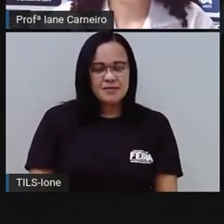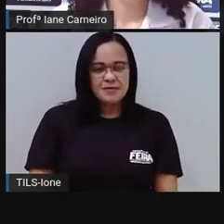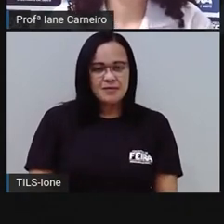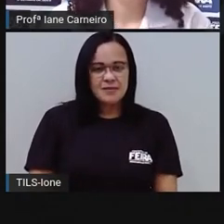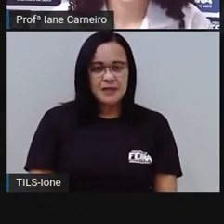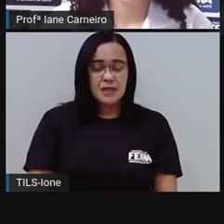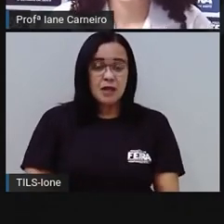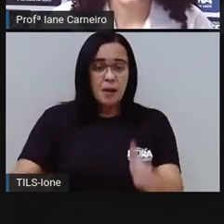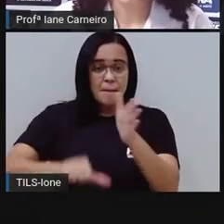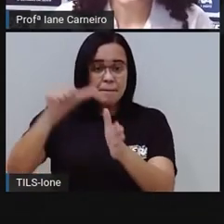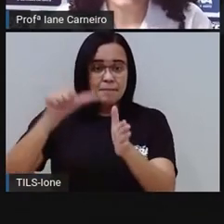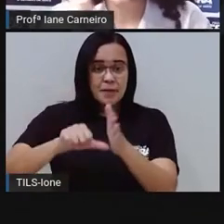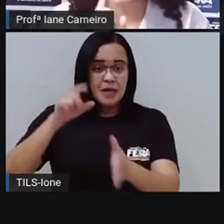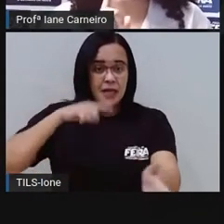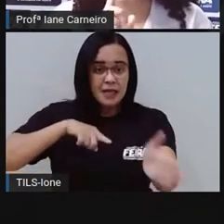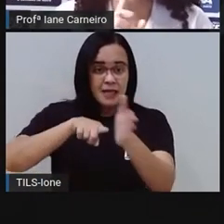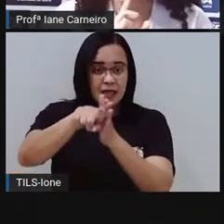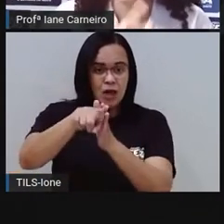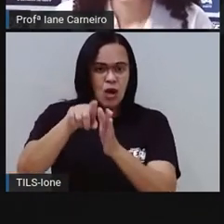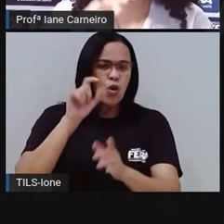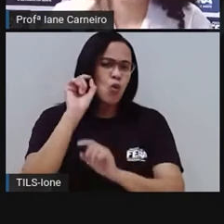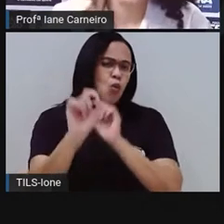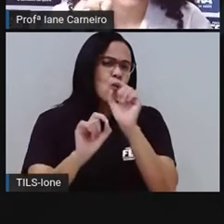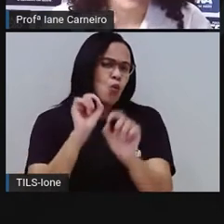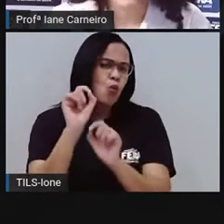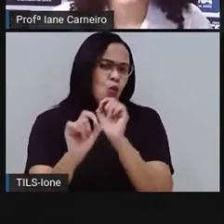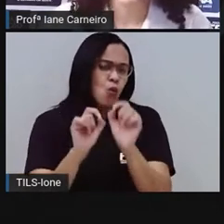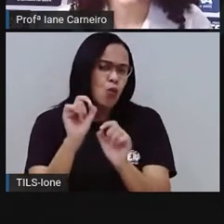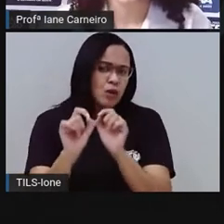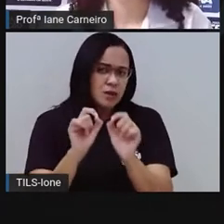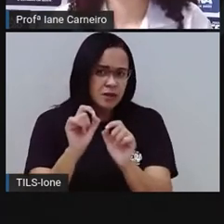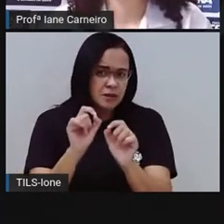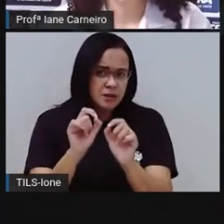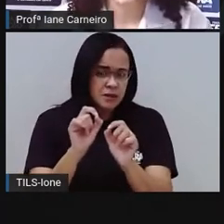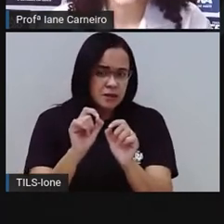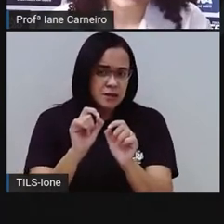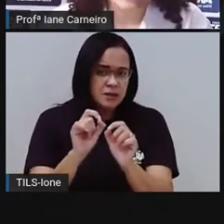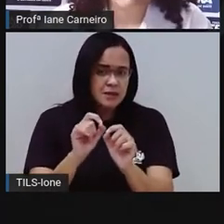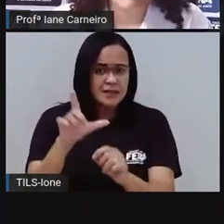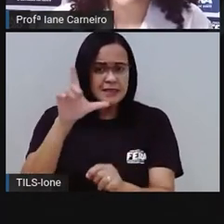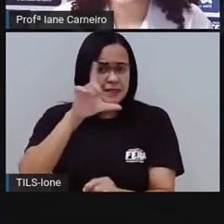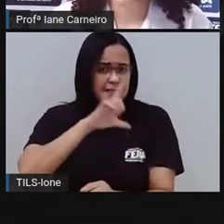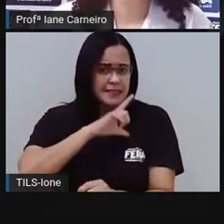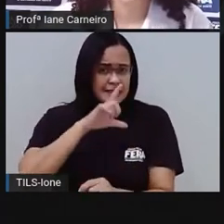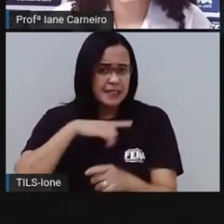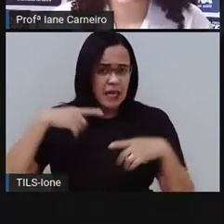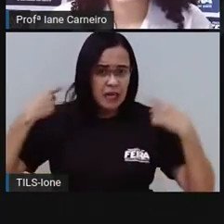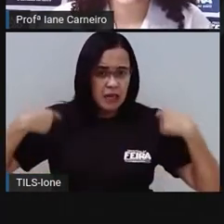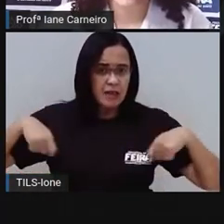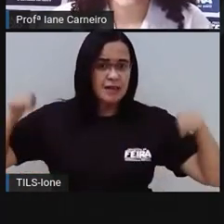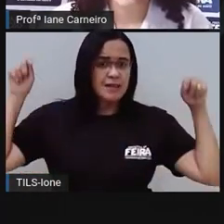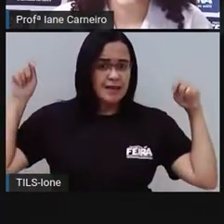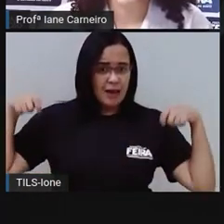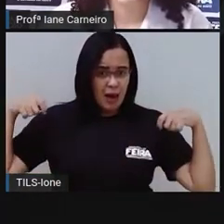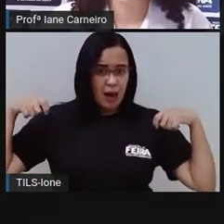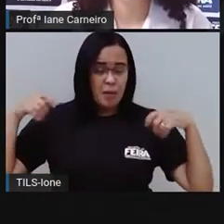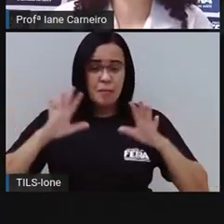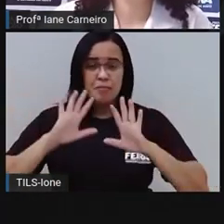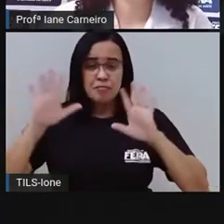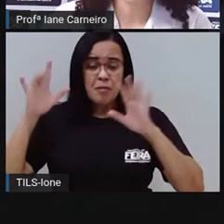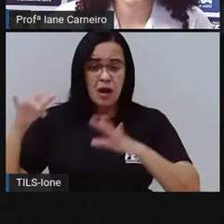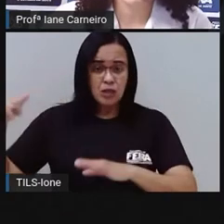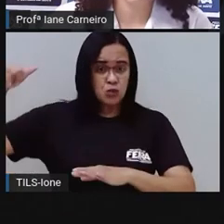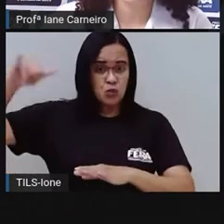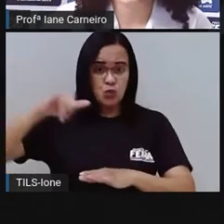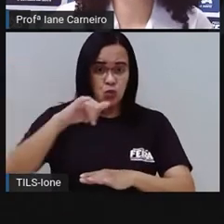A primeira adivinha é essa aqui, ó. O que é? O que é? Tem capa, mas não é super-herói. Tem